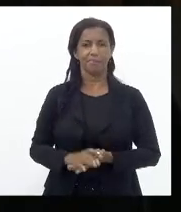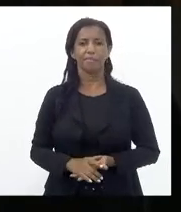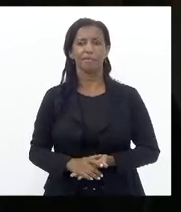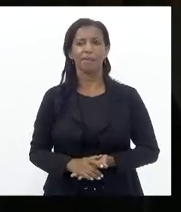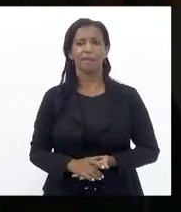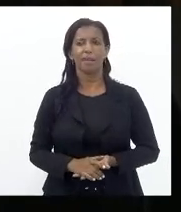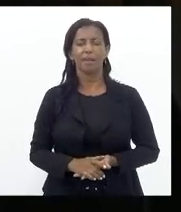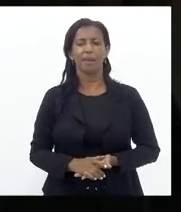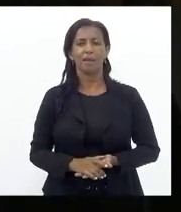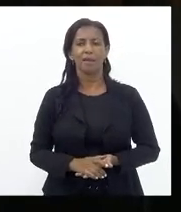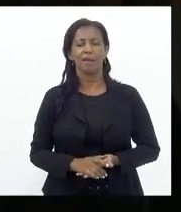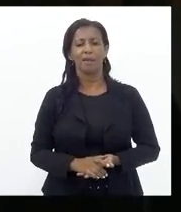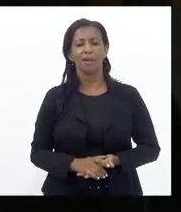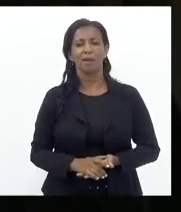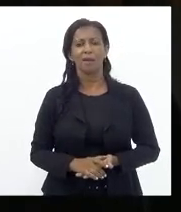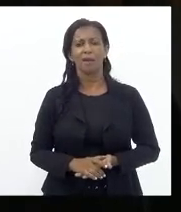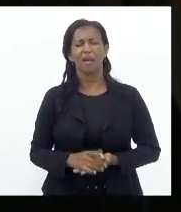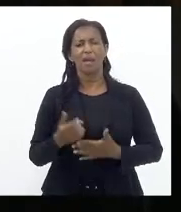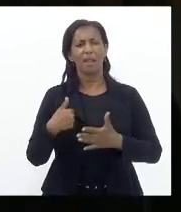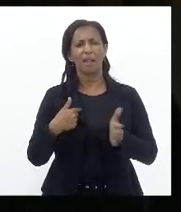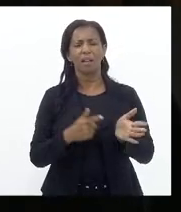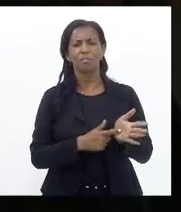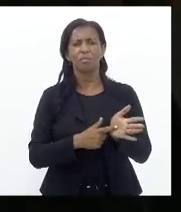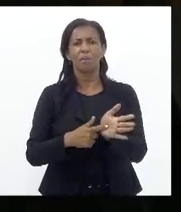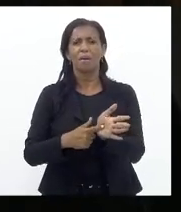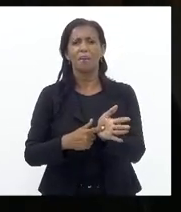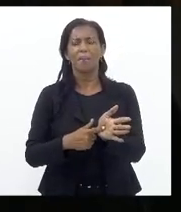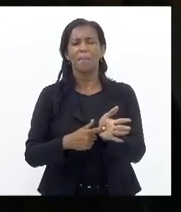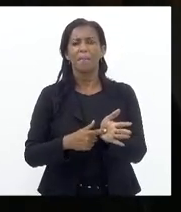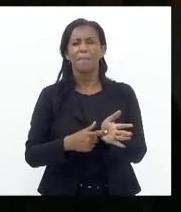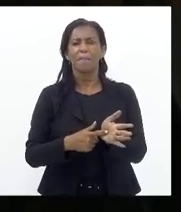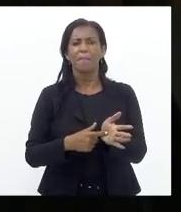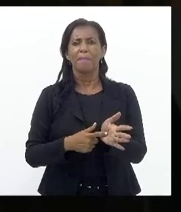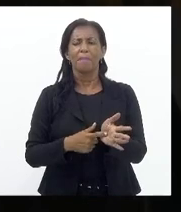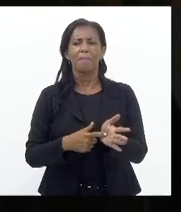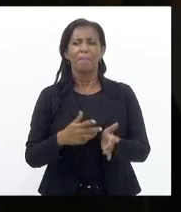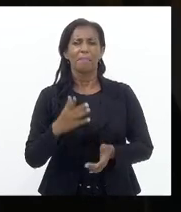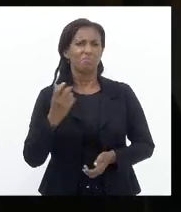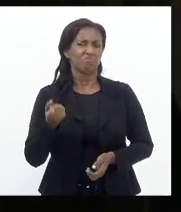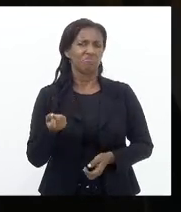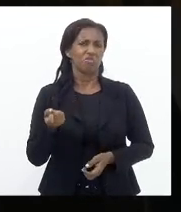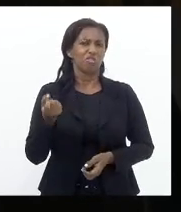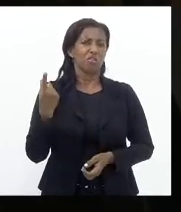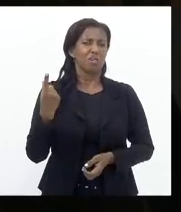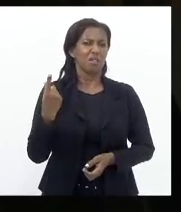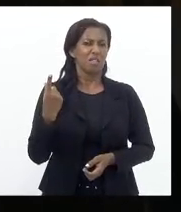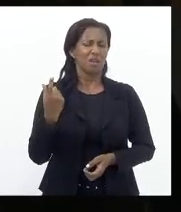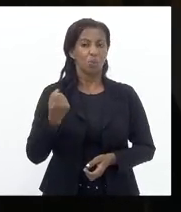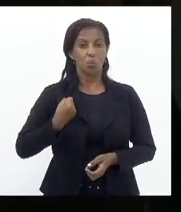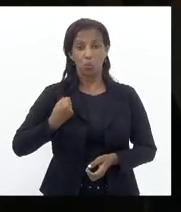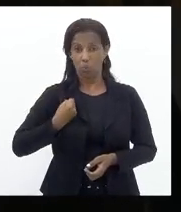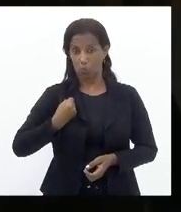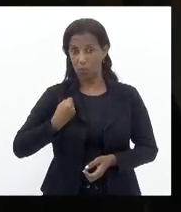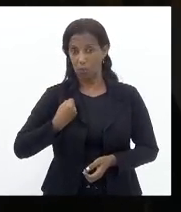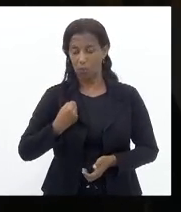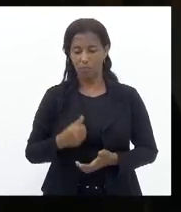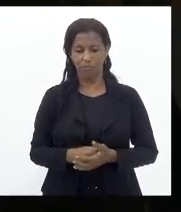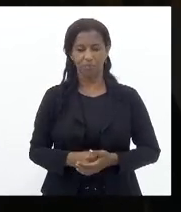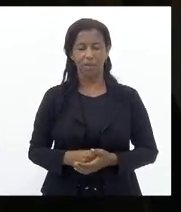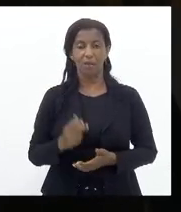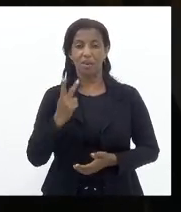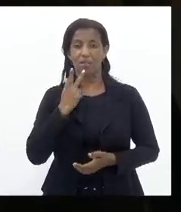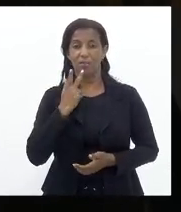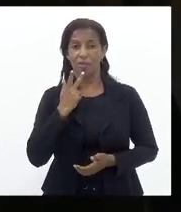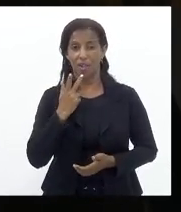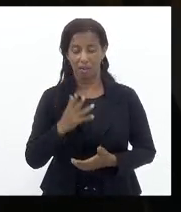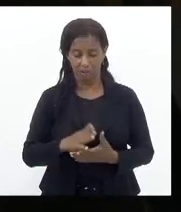me passou A mensagem De que minha filha Eu estranhei Estranhei o número Dizendo